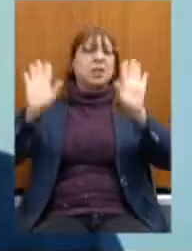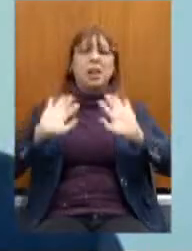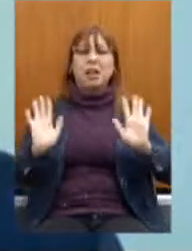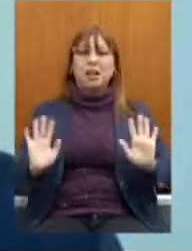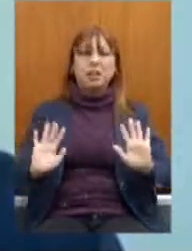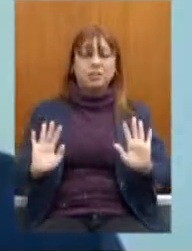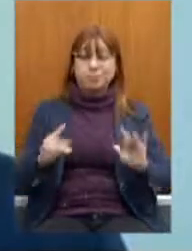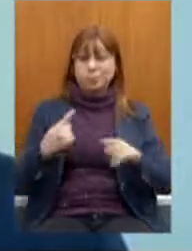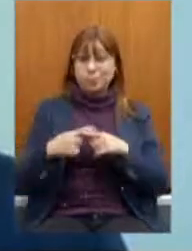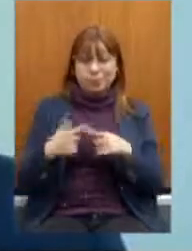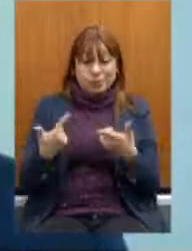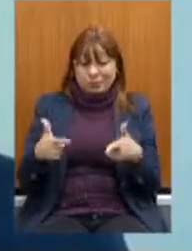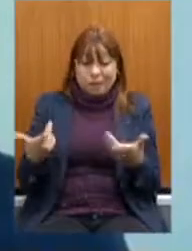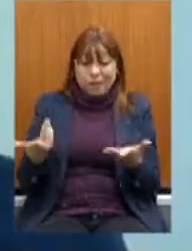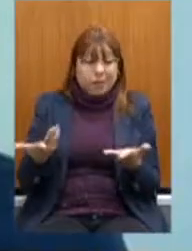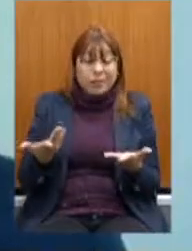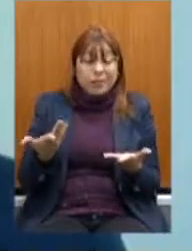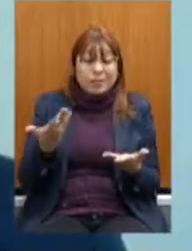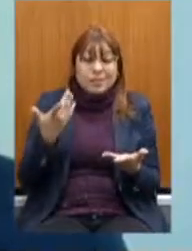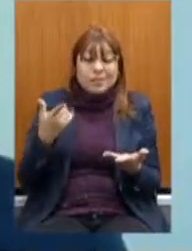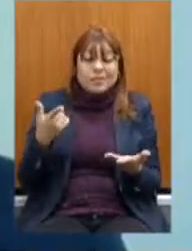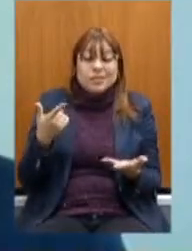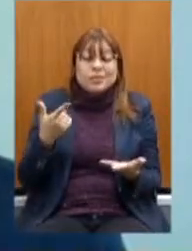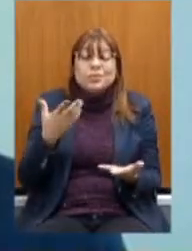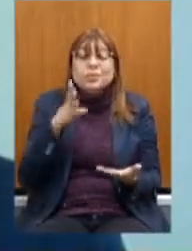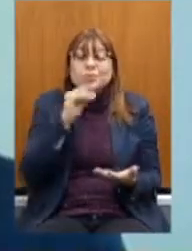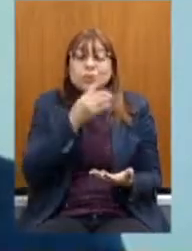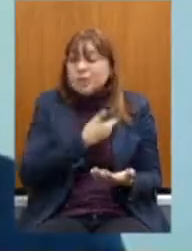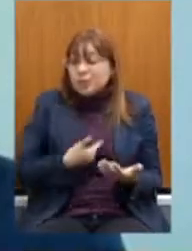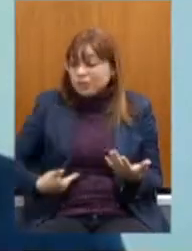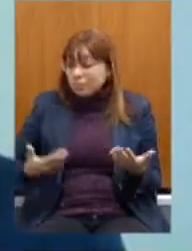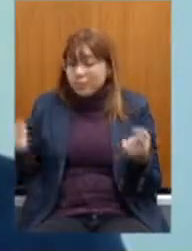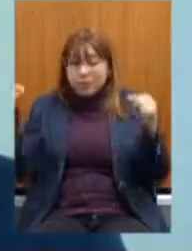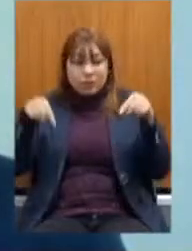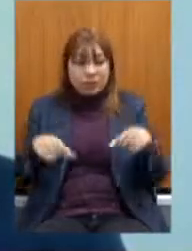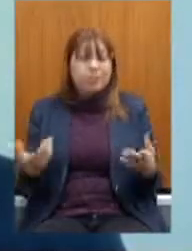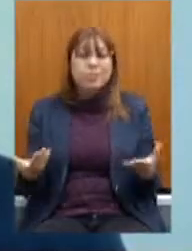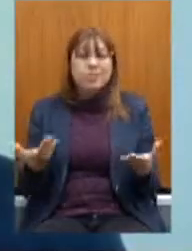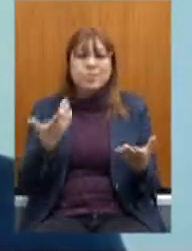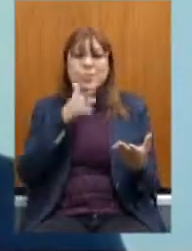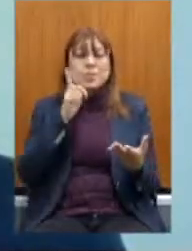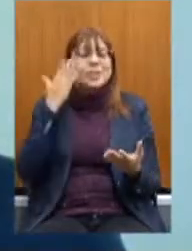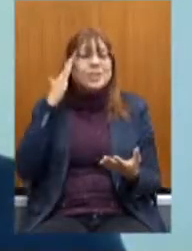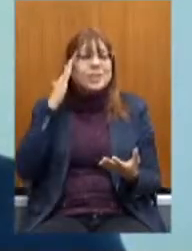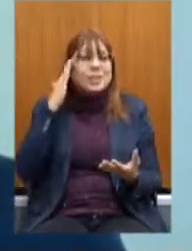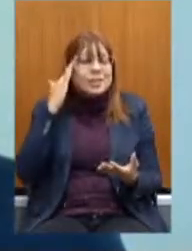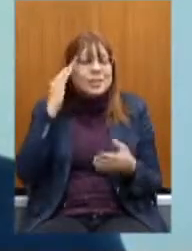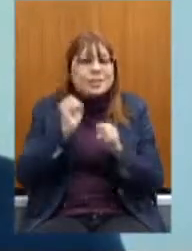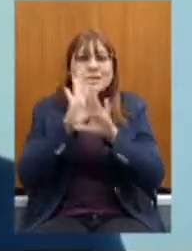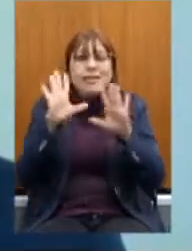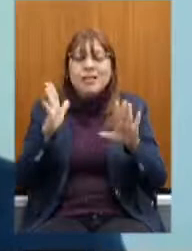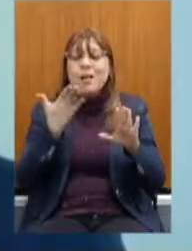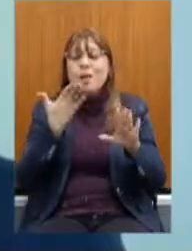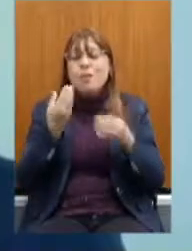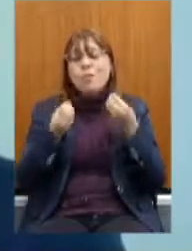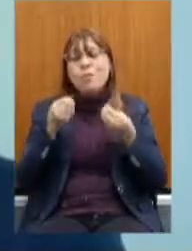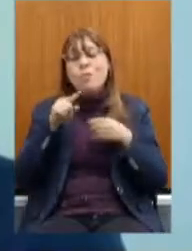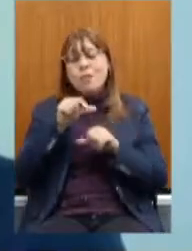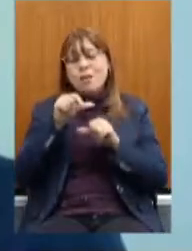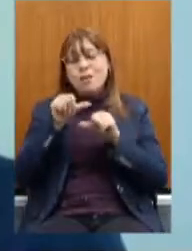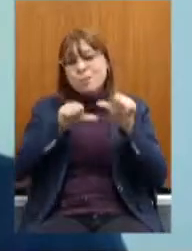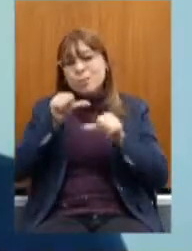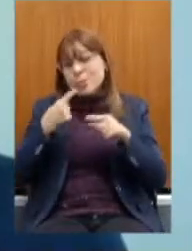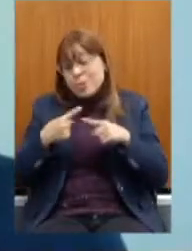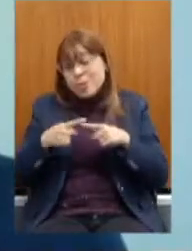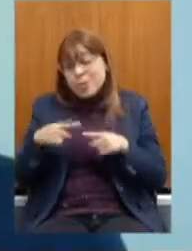servidores De como é Que isso Vai ser benéfico Ninguém está Entendendo Essas novas mudanças Como algo benéfico